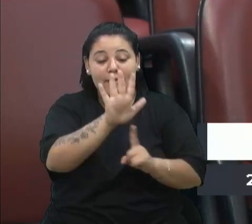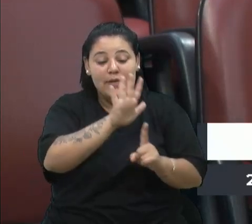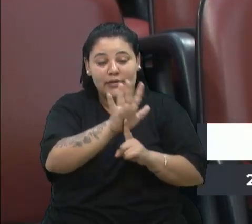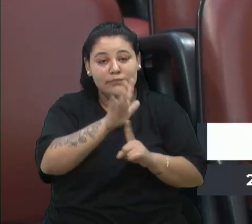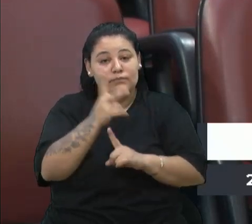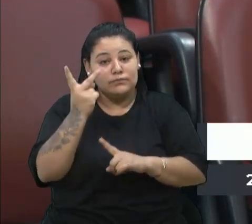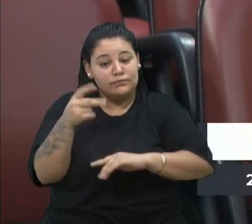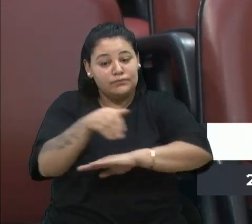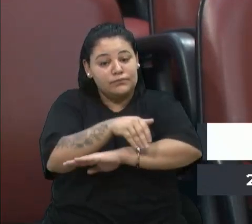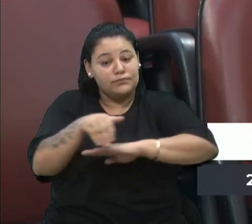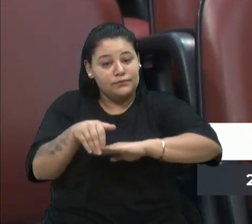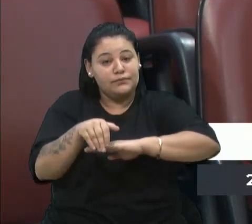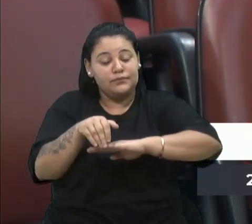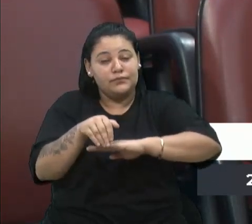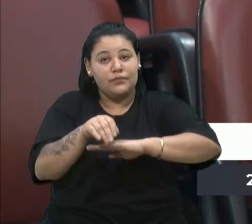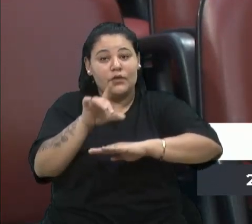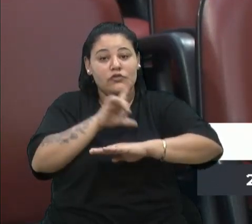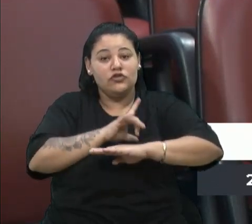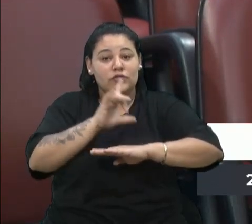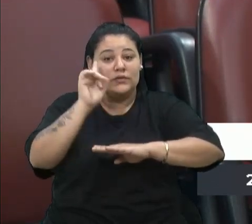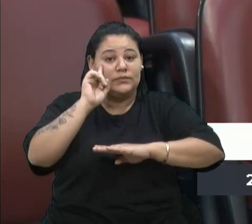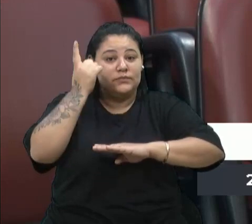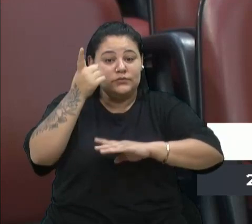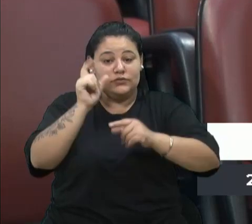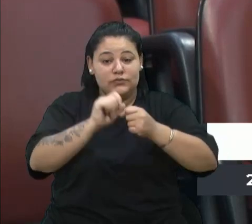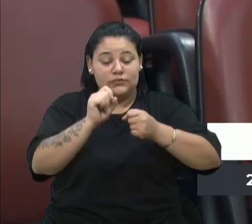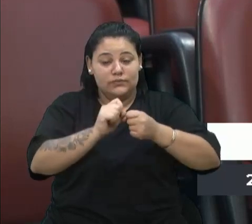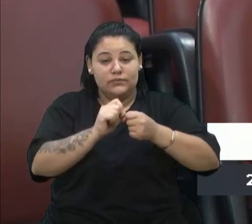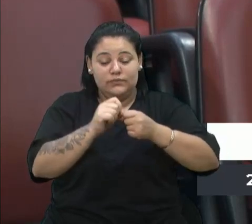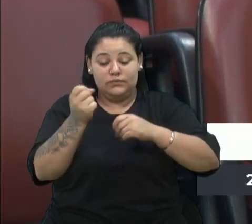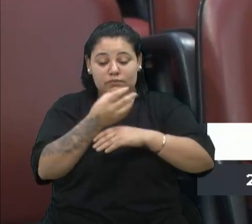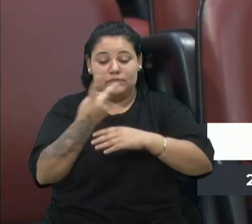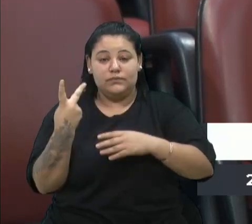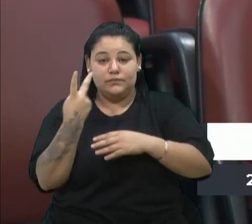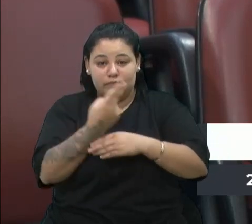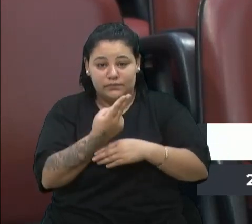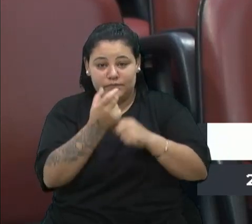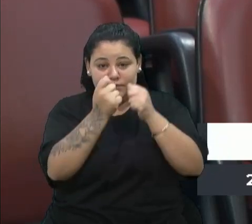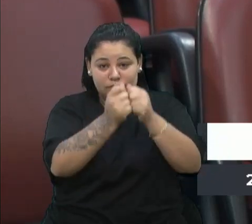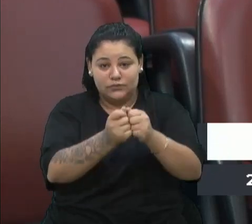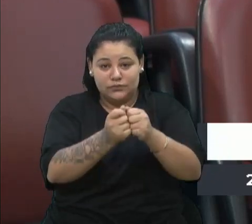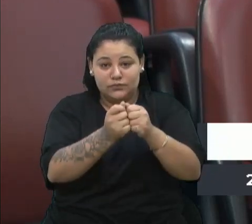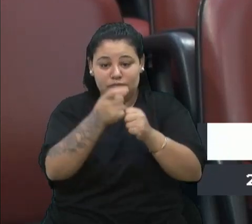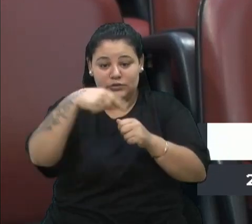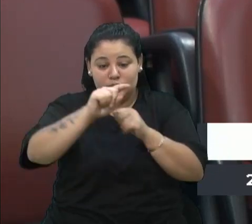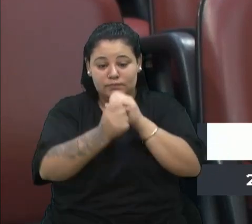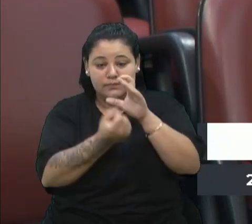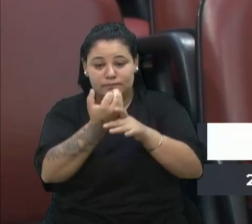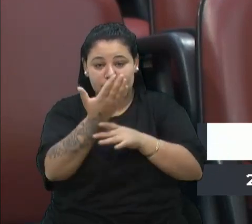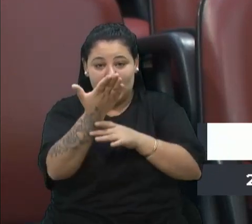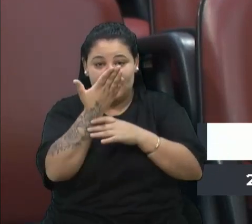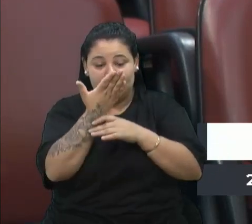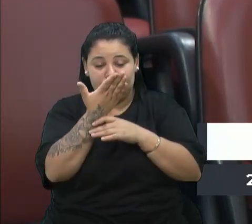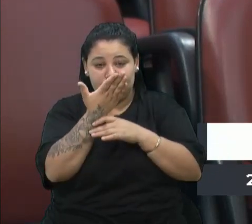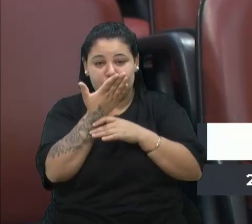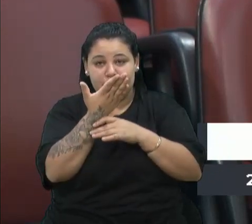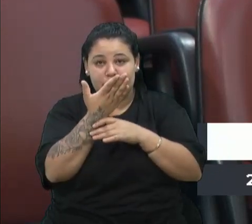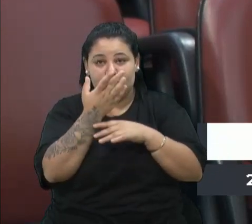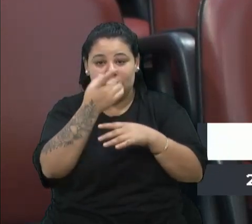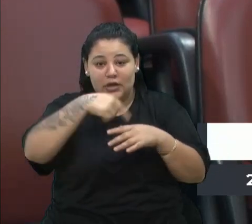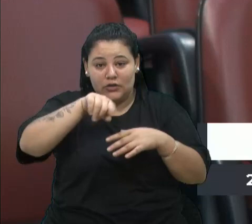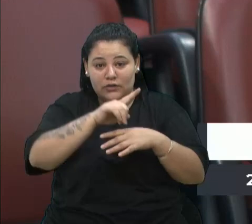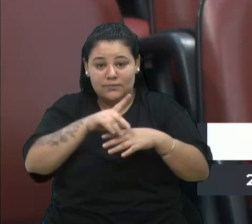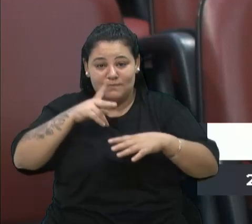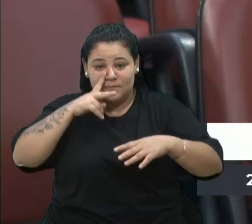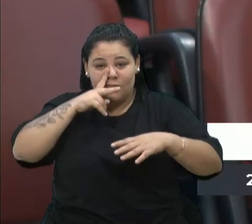ideia de eu trazer os nobres pares junto para nós formar essa frente parlamentar para que nós fiquemos mais fortes